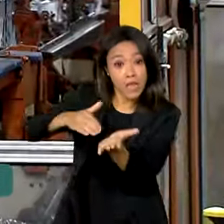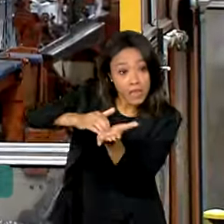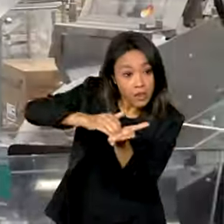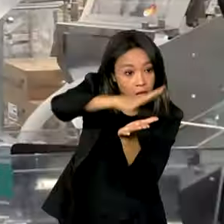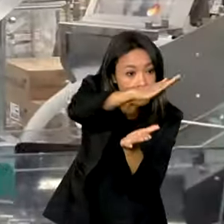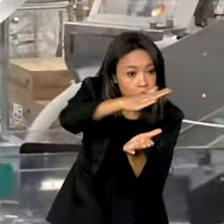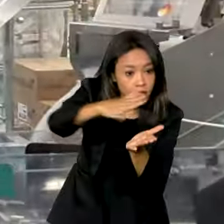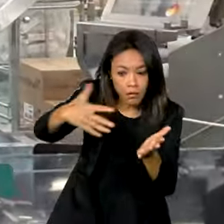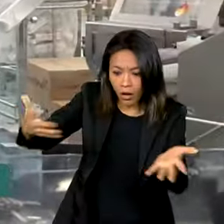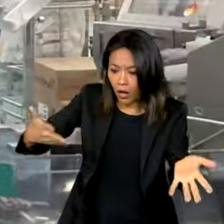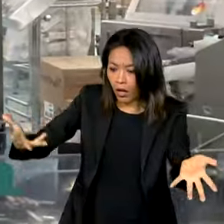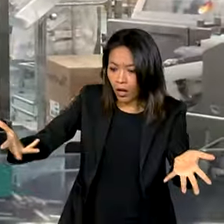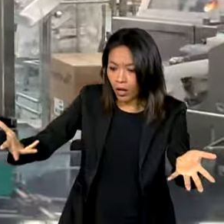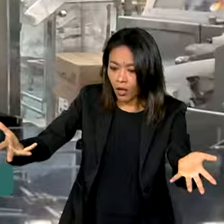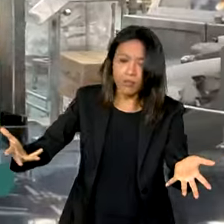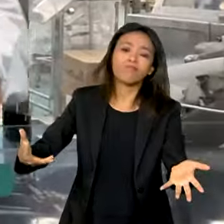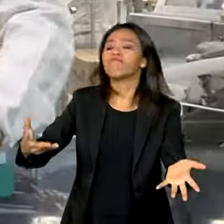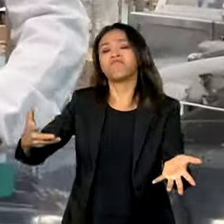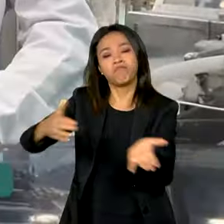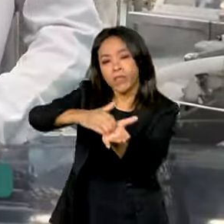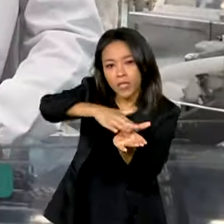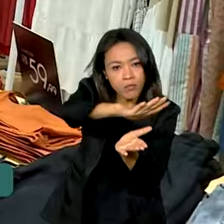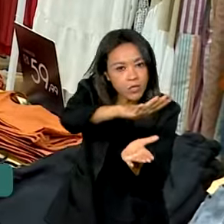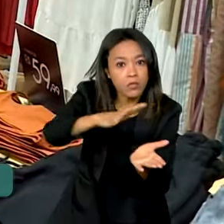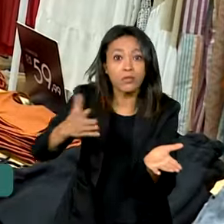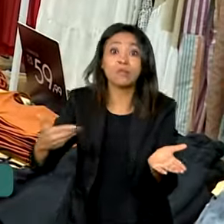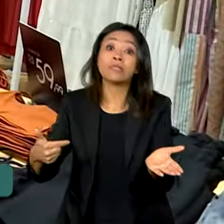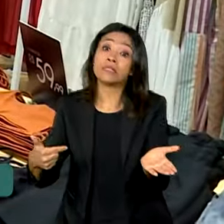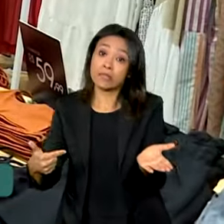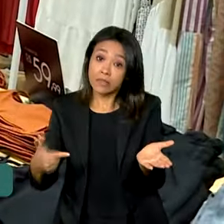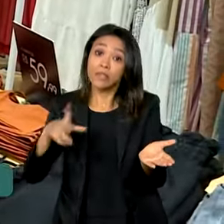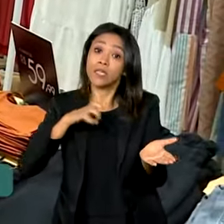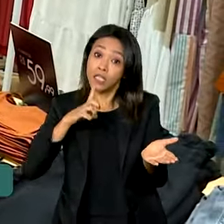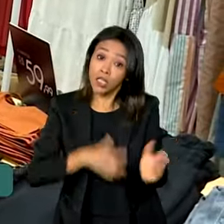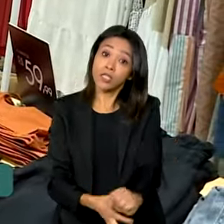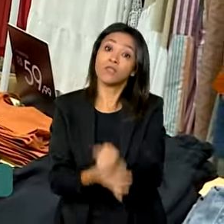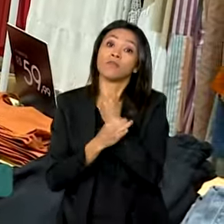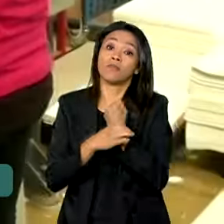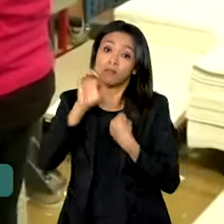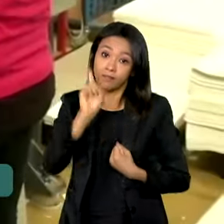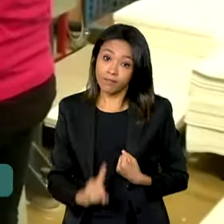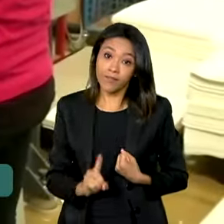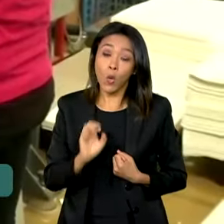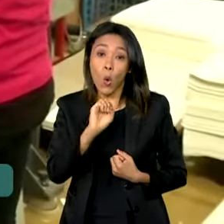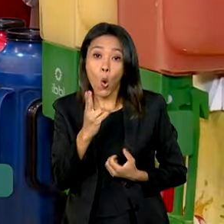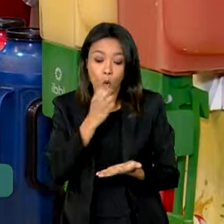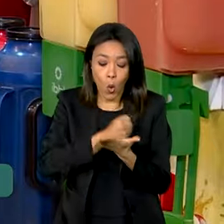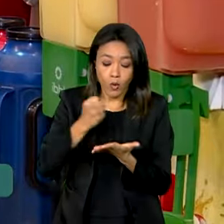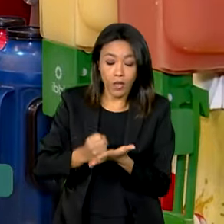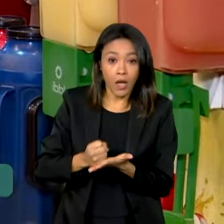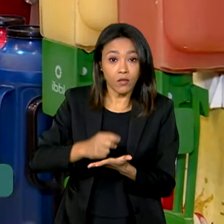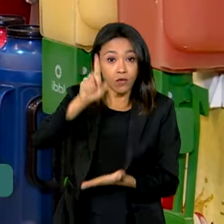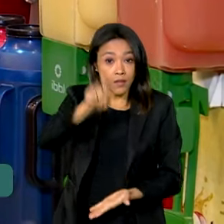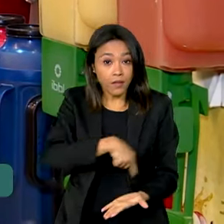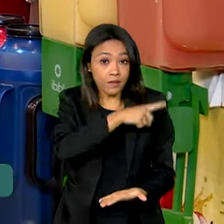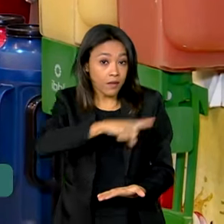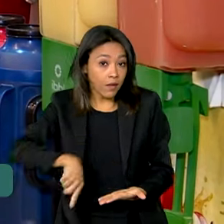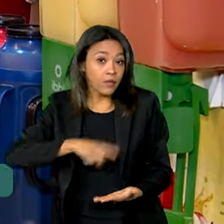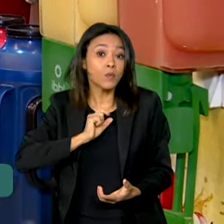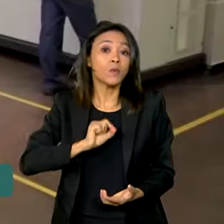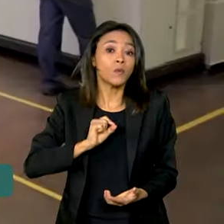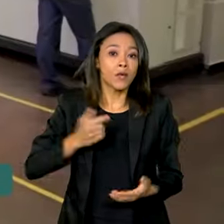sem justa causa, dispensados indiretamente ou que tiverem seu contrato suspenso para